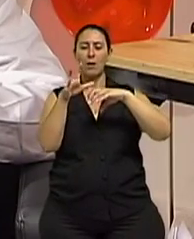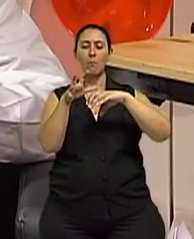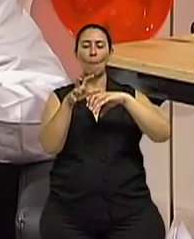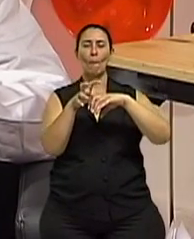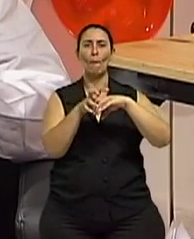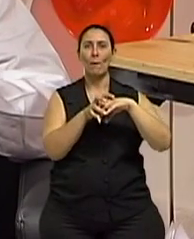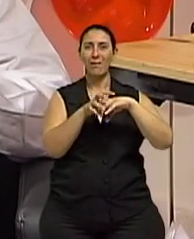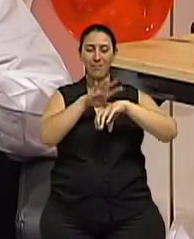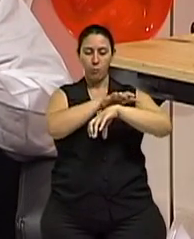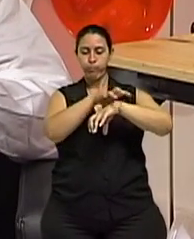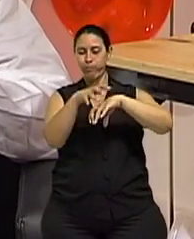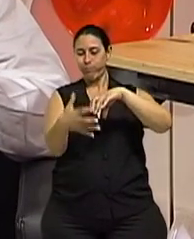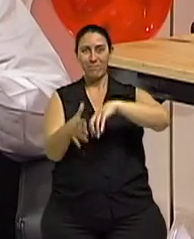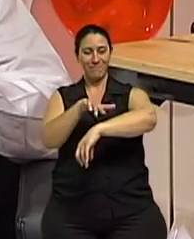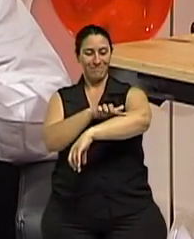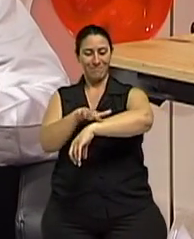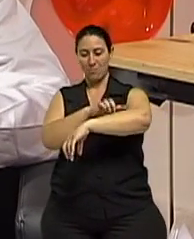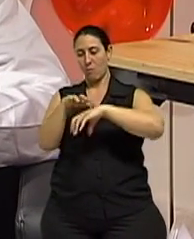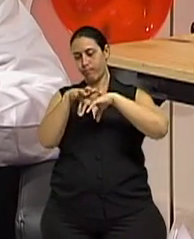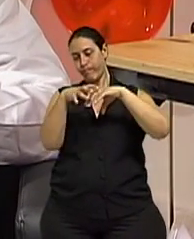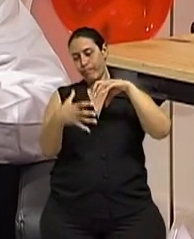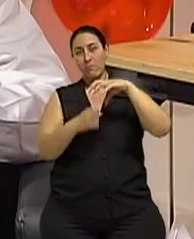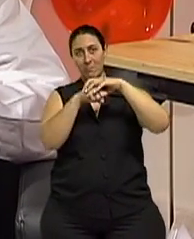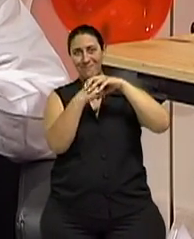Ah, Então, o paciente começa a mancar, né?